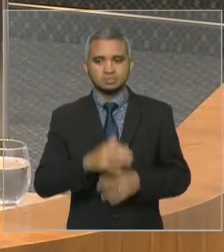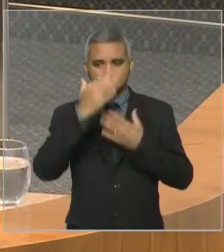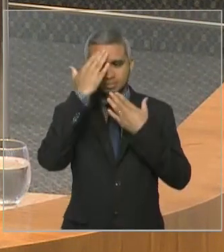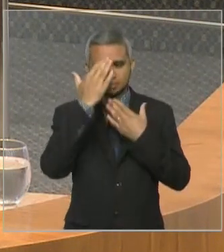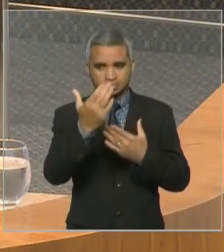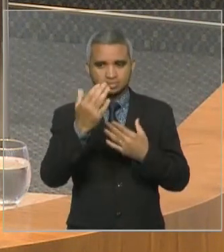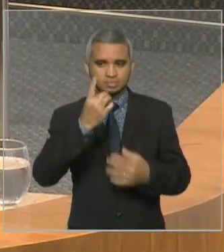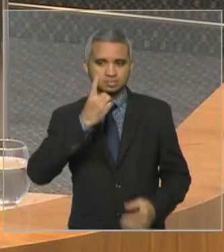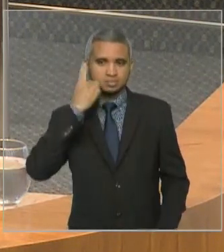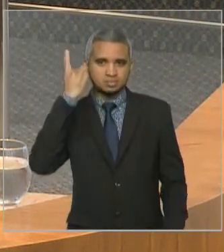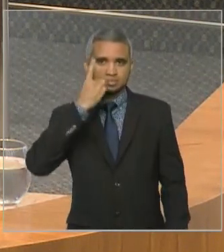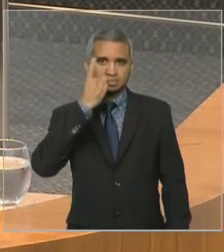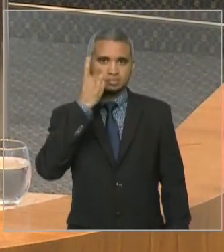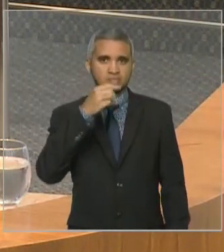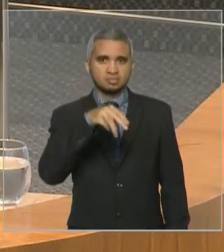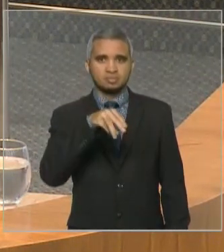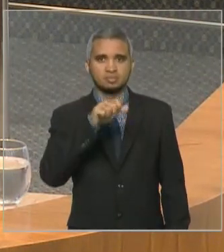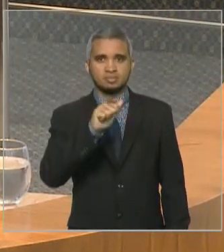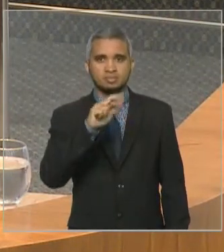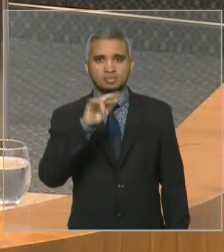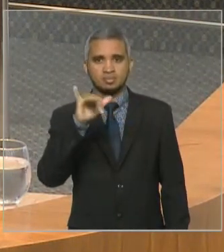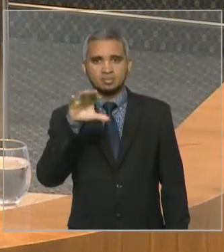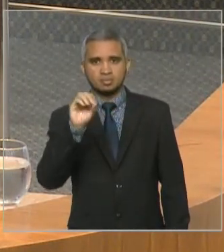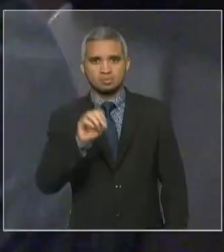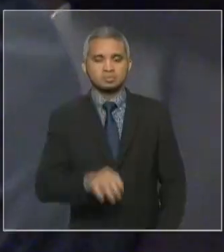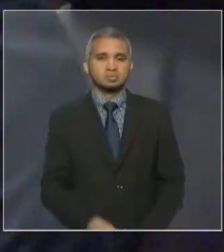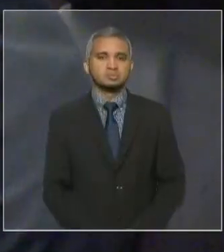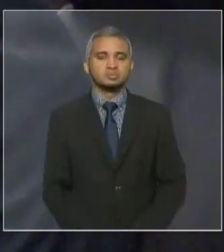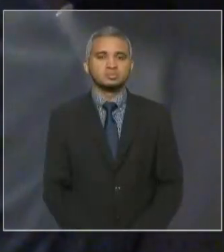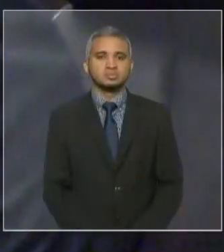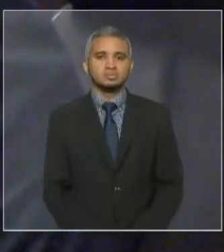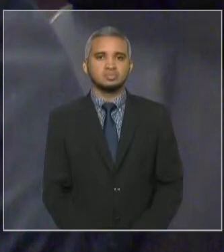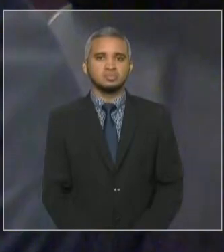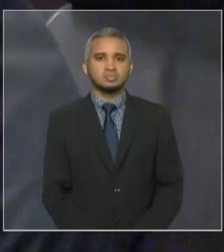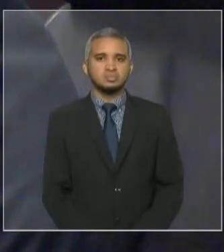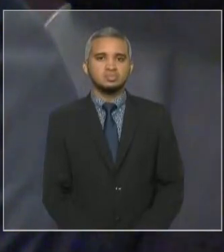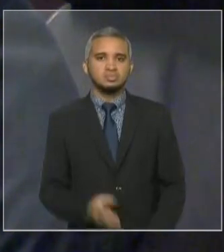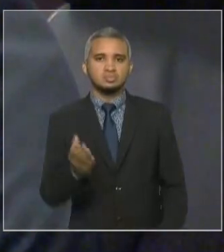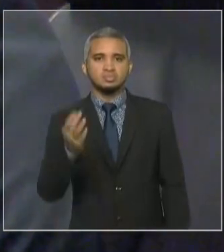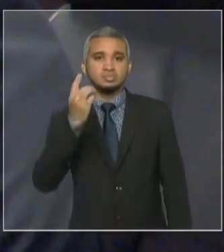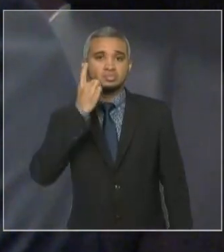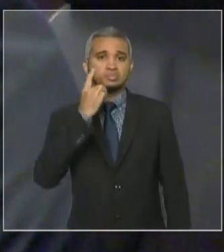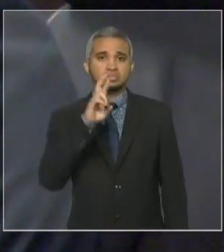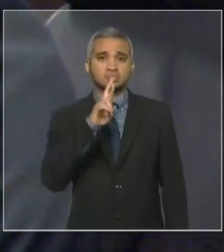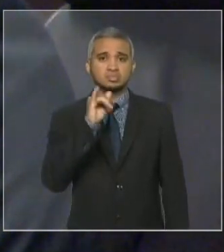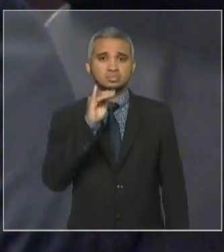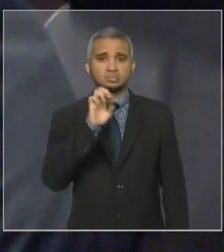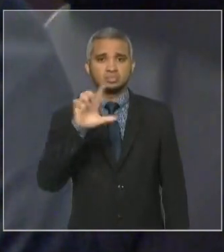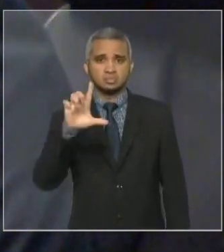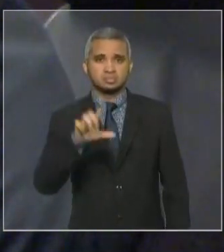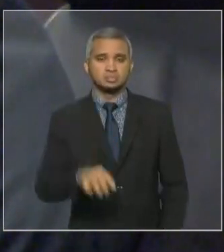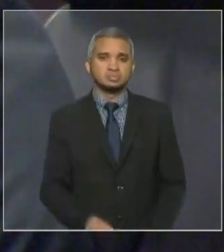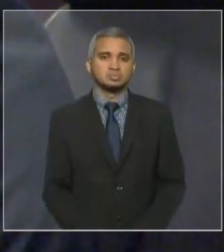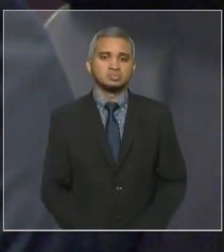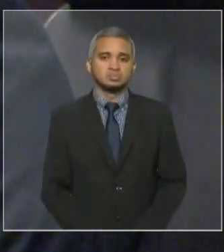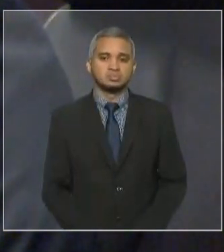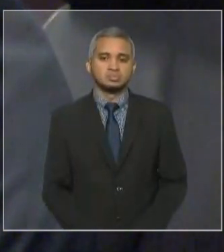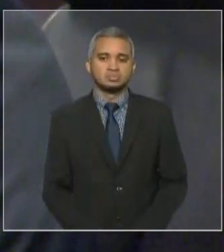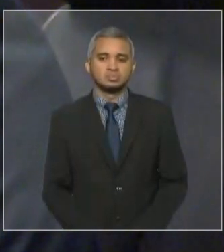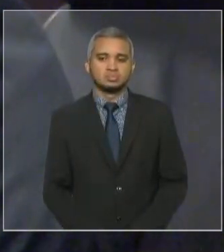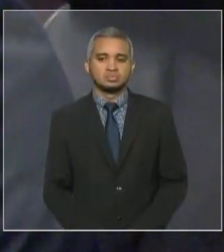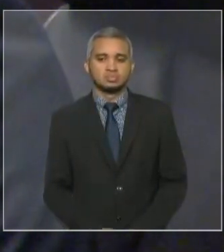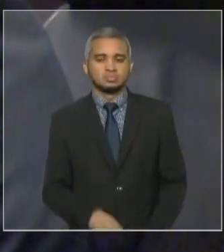deputado Márcio. Deputado Rafael Leitor, por favor. deputado Marcelo, dizer que é uma honra poder estar